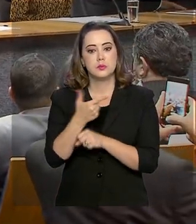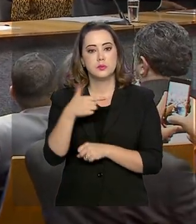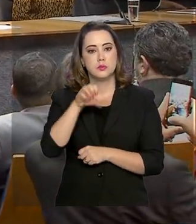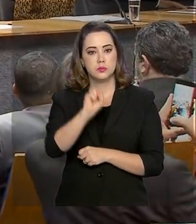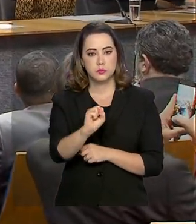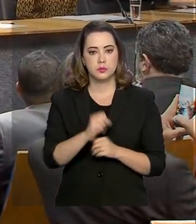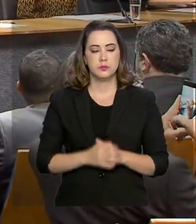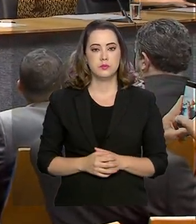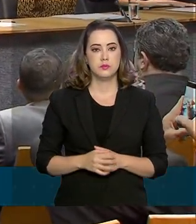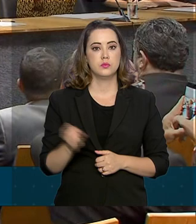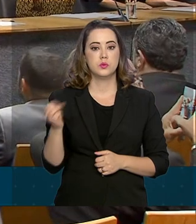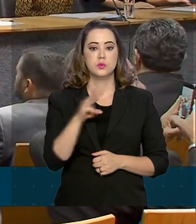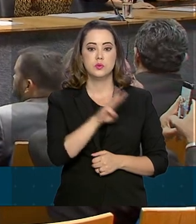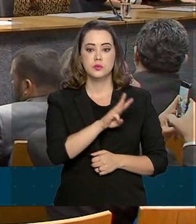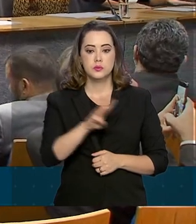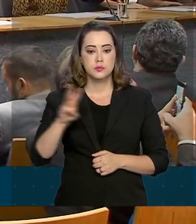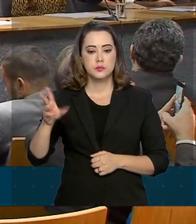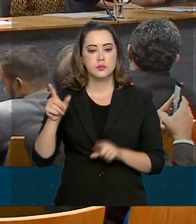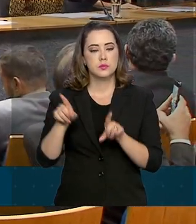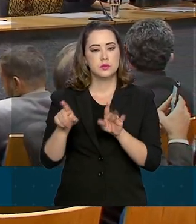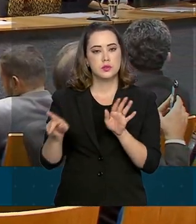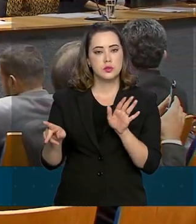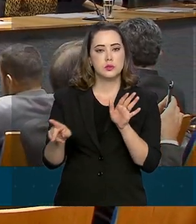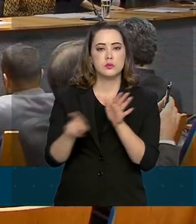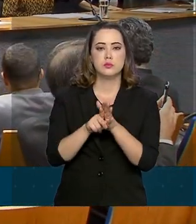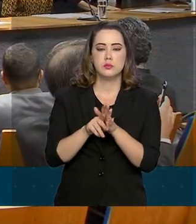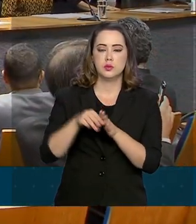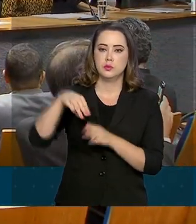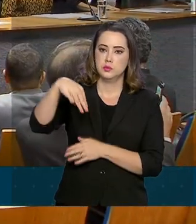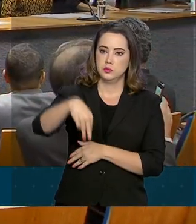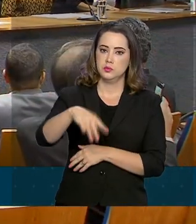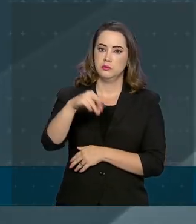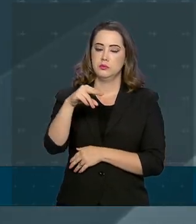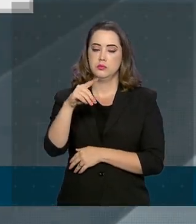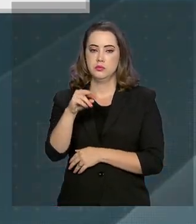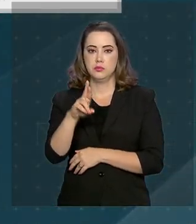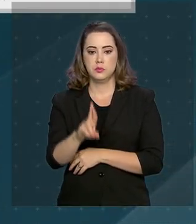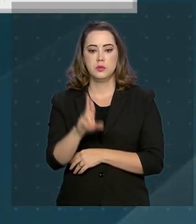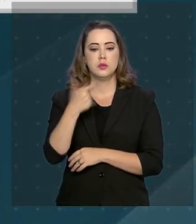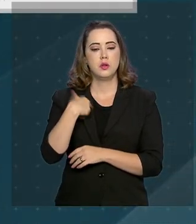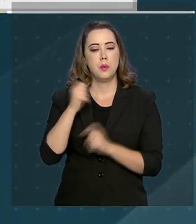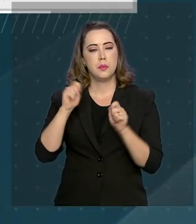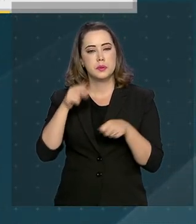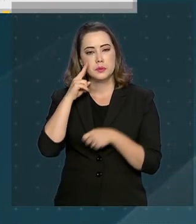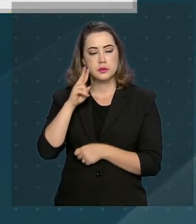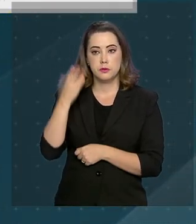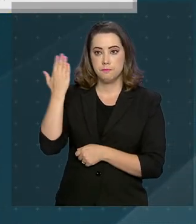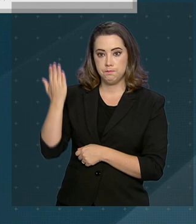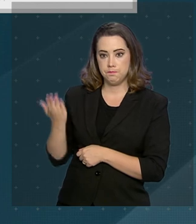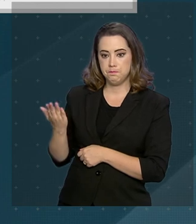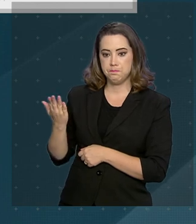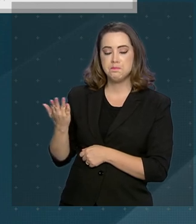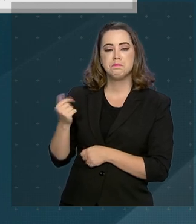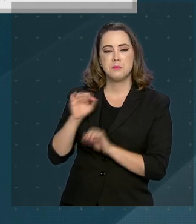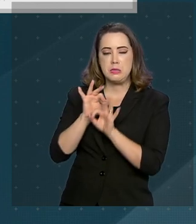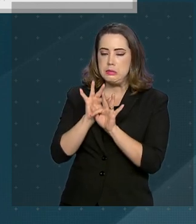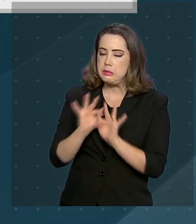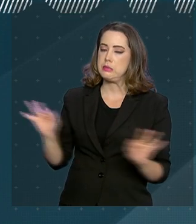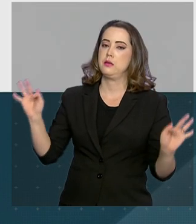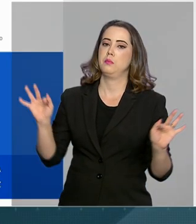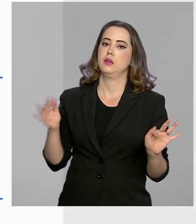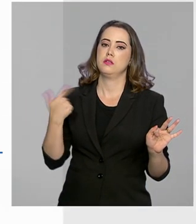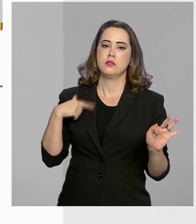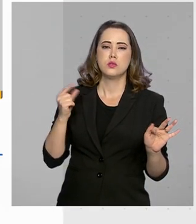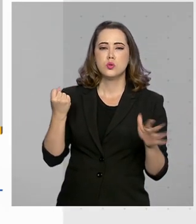A nova plataforma desenvolvida pelo Ministério do Desenvolvimento Regional permite visualizar de forma mais simples